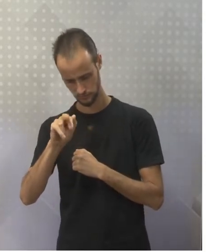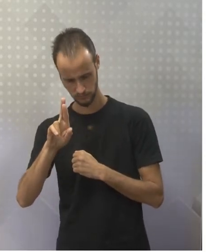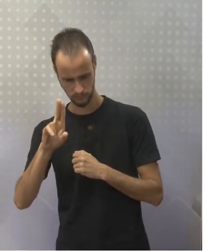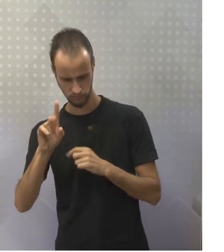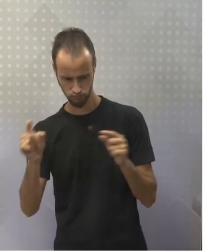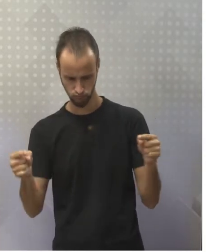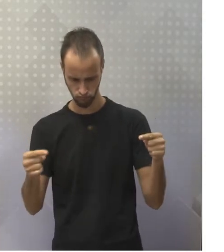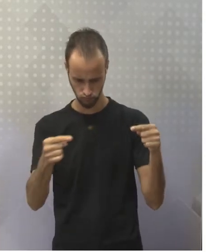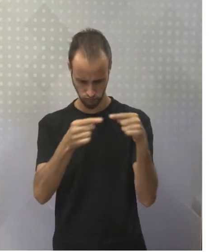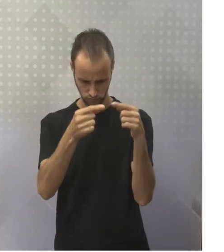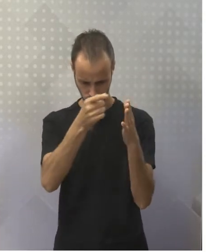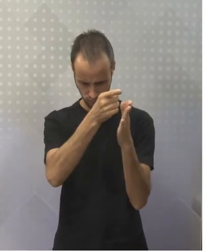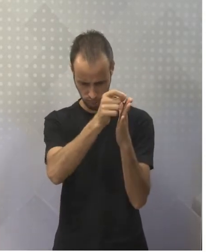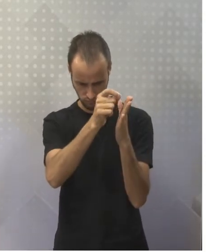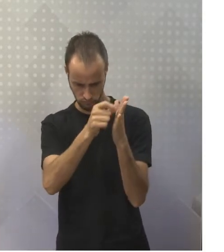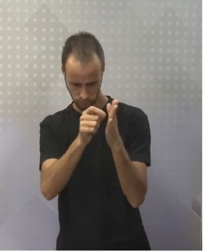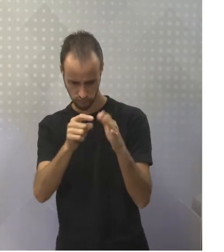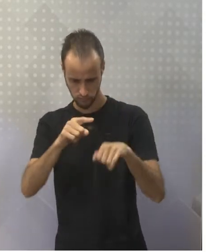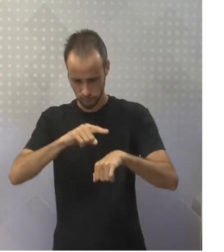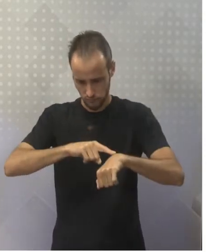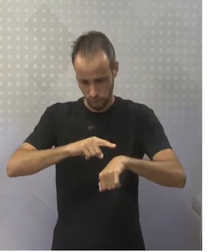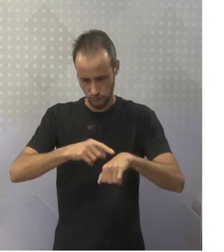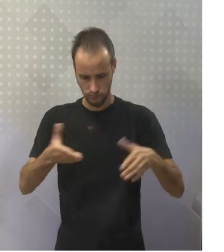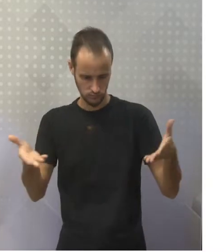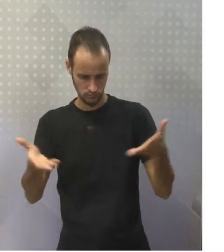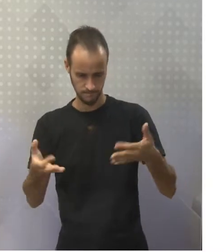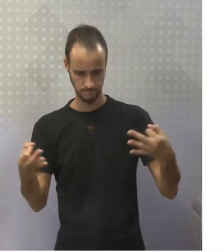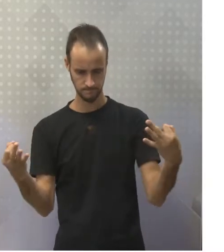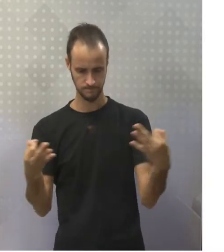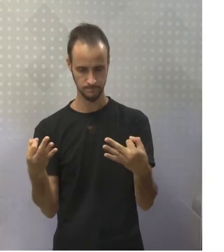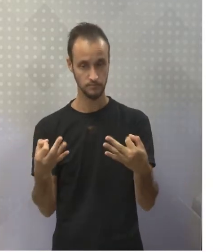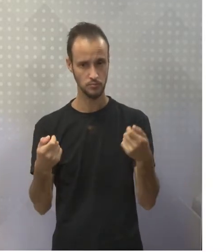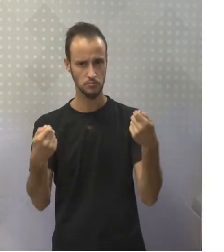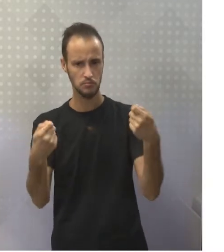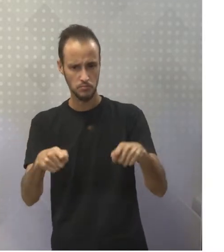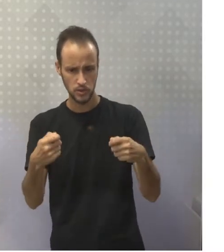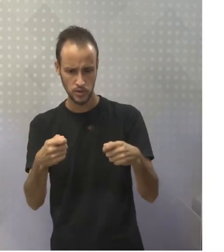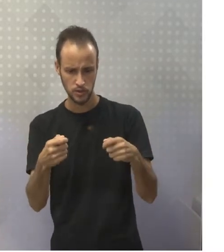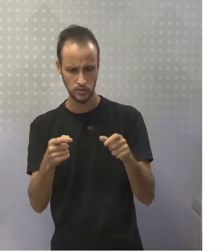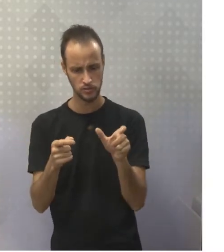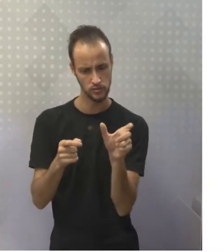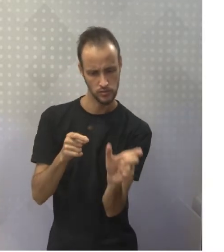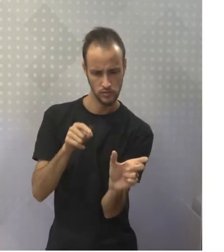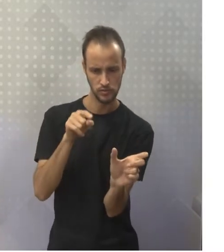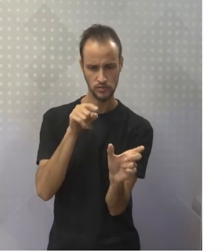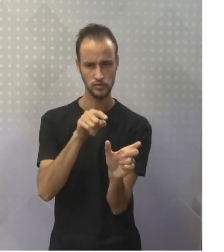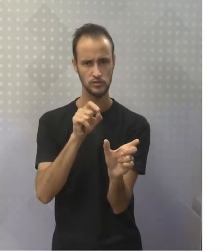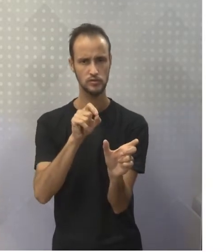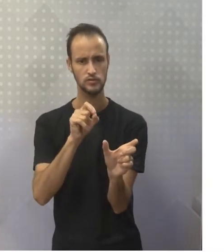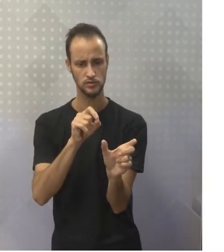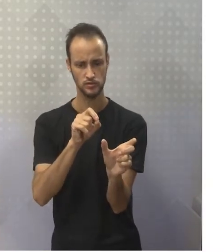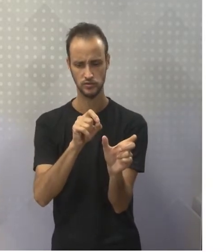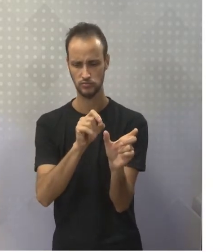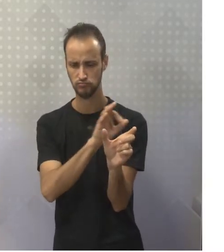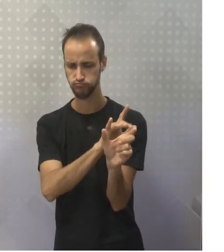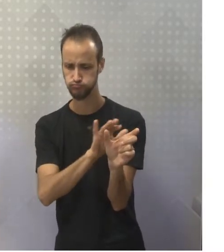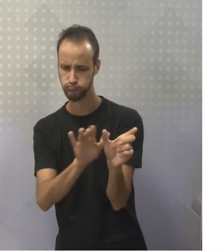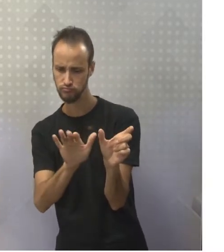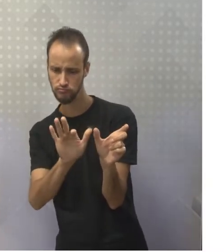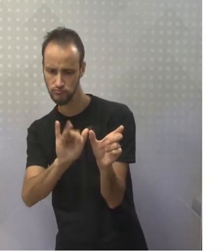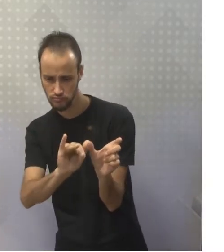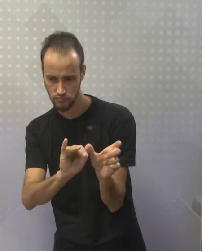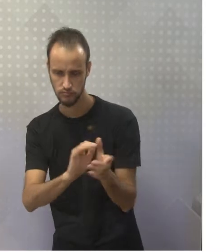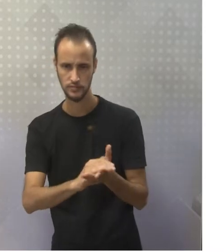sintonizados, escritos no presente perfeito, não isso? Eu tenho que conservar, arraigar as mesmas terminações. D,